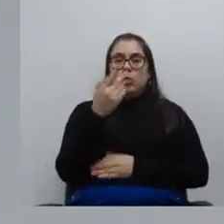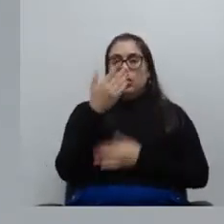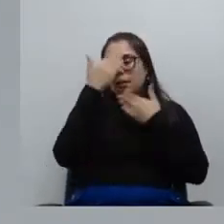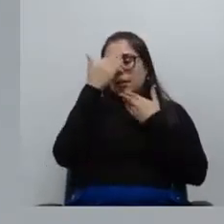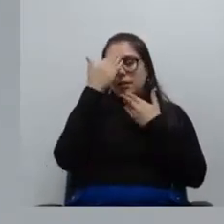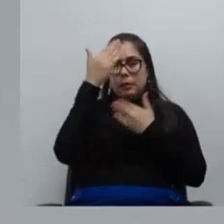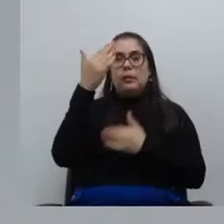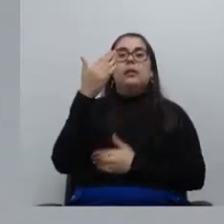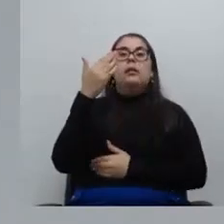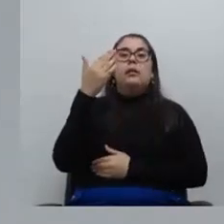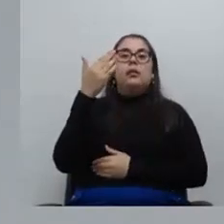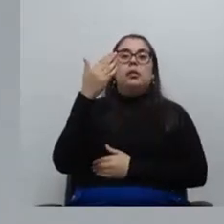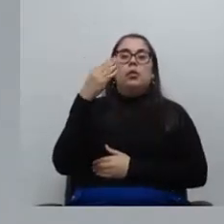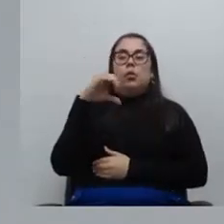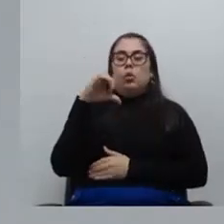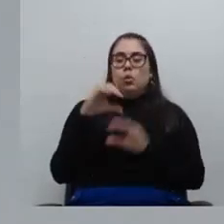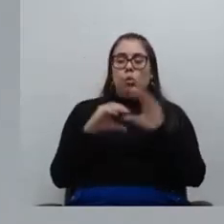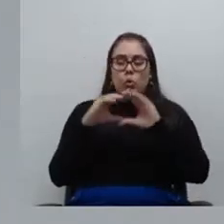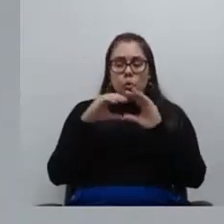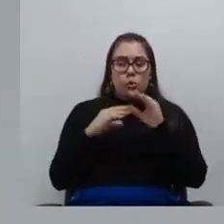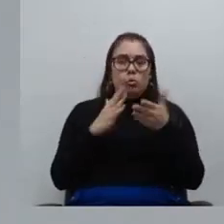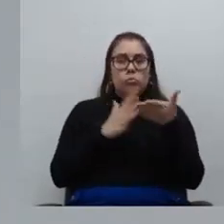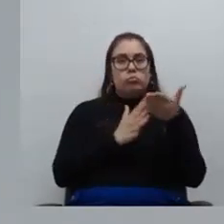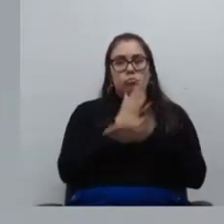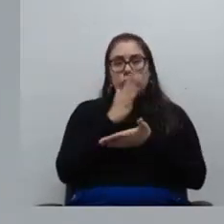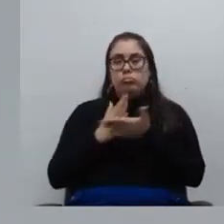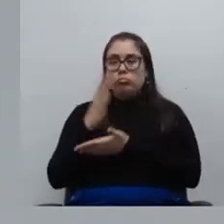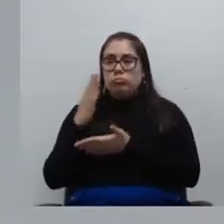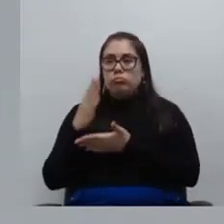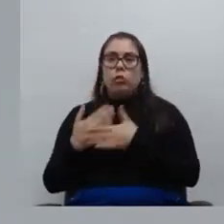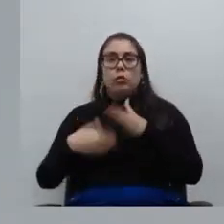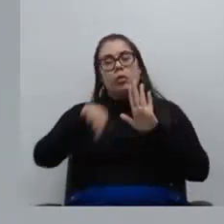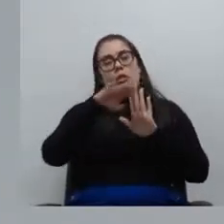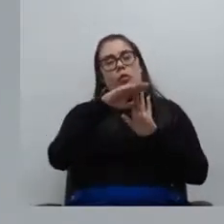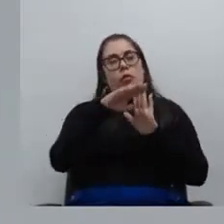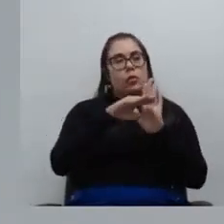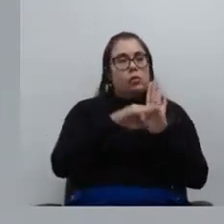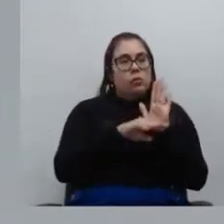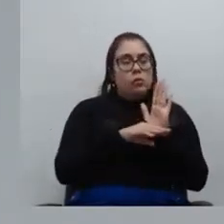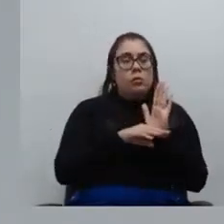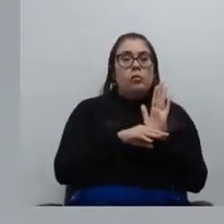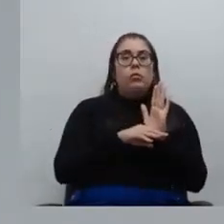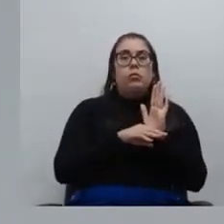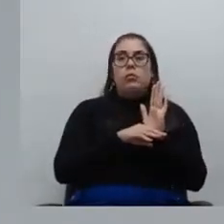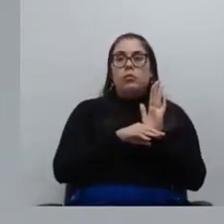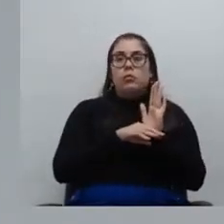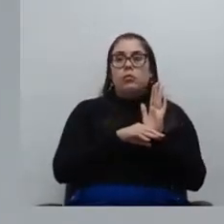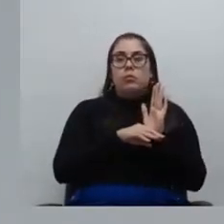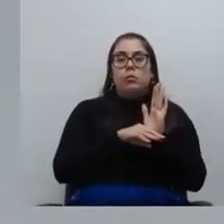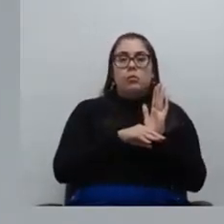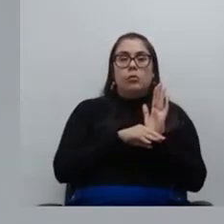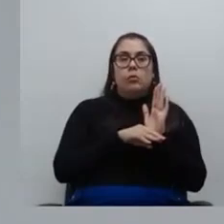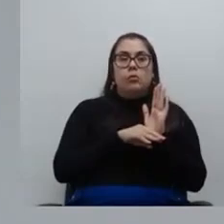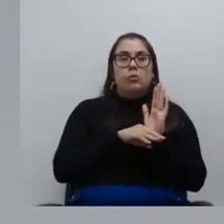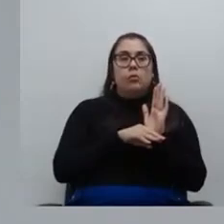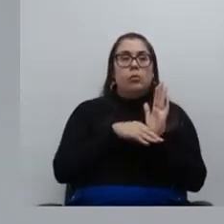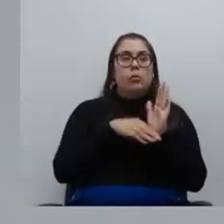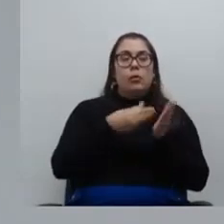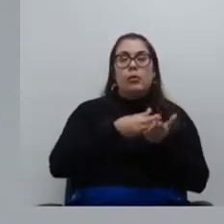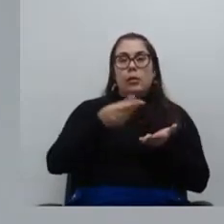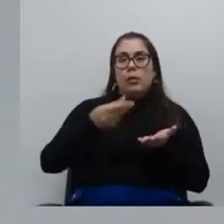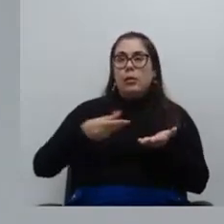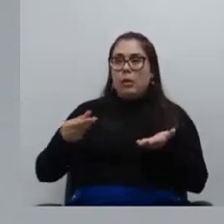candidatos que foram aprovados no nono concurso que estão na lista vieram aqui hoje entregaram a todas e todos uma